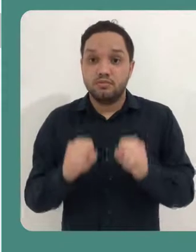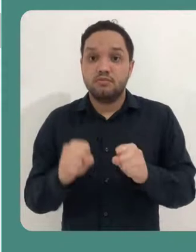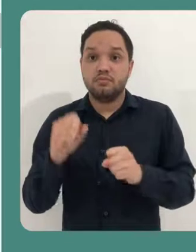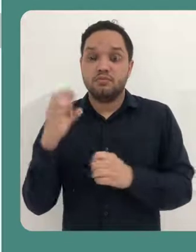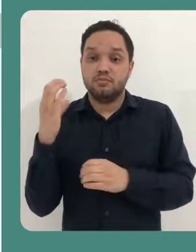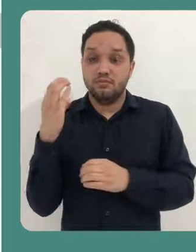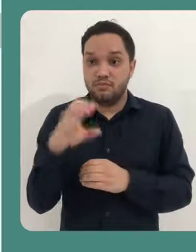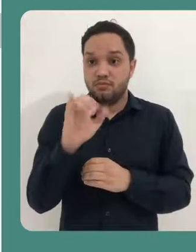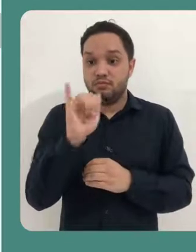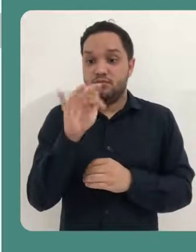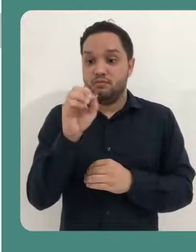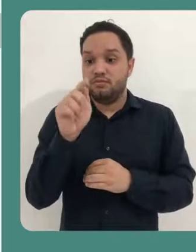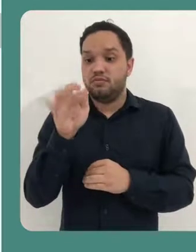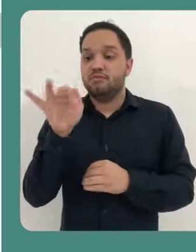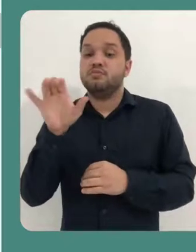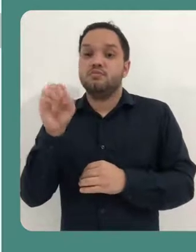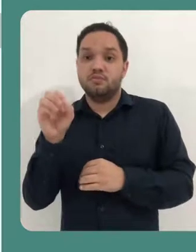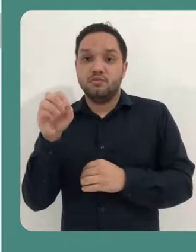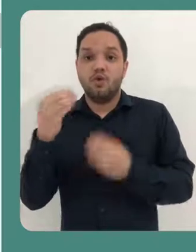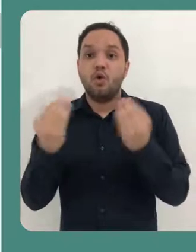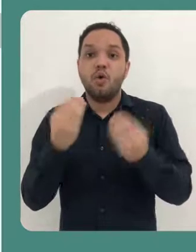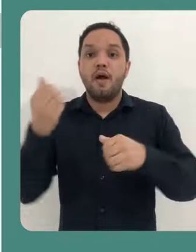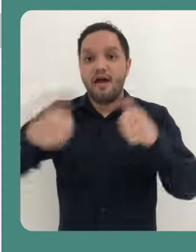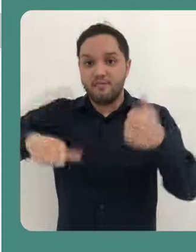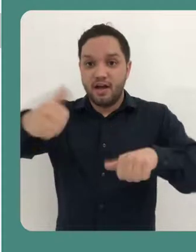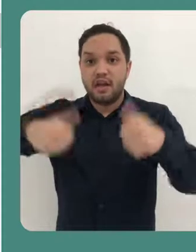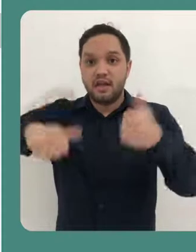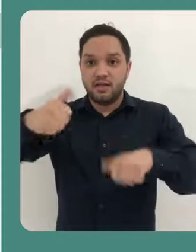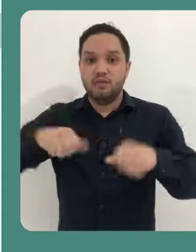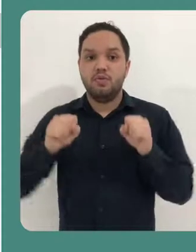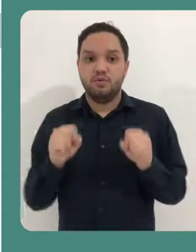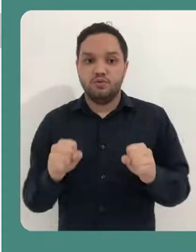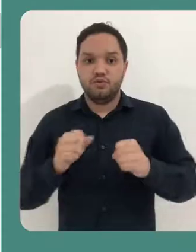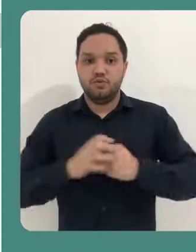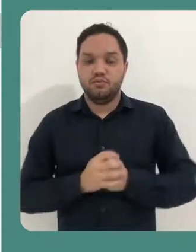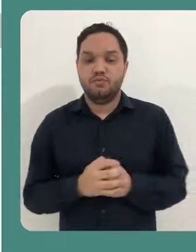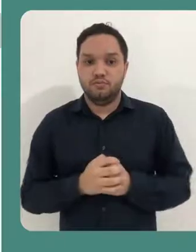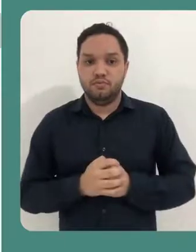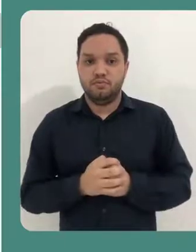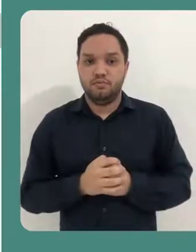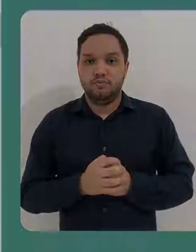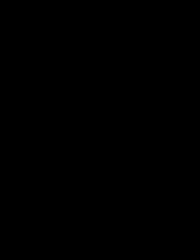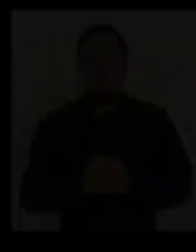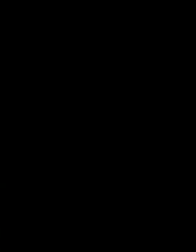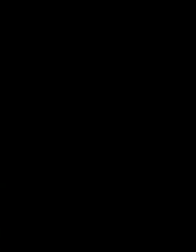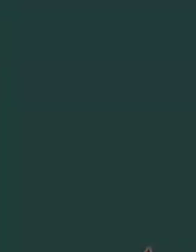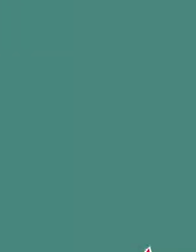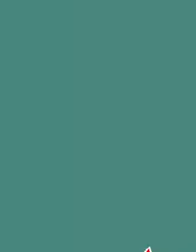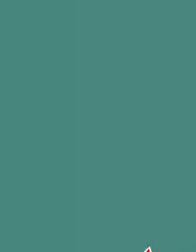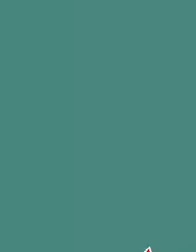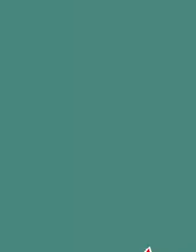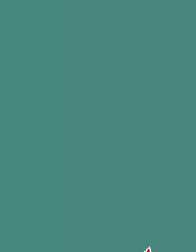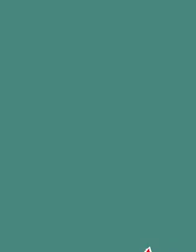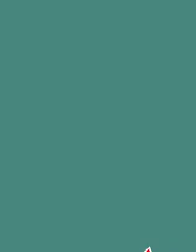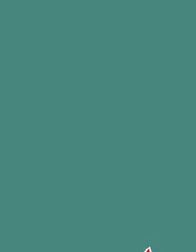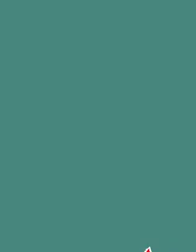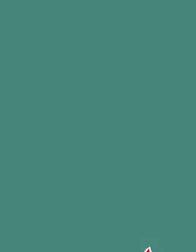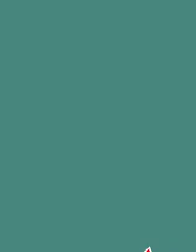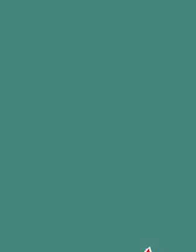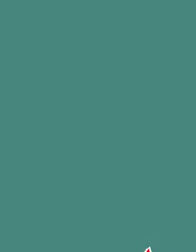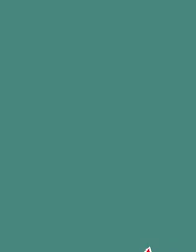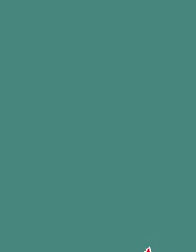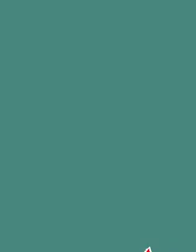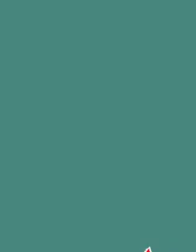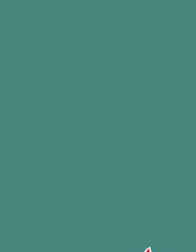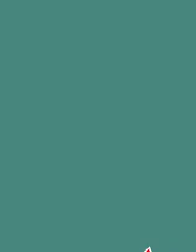consulta. E até mesmo você pode colocar o infográfico em uma das suas avaliações. Tchau! Tchau! Tchau!